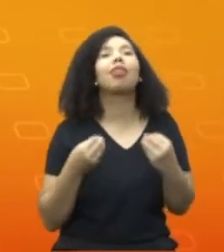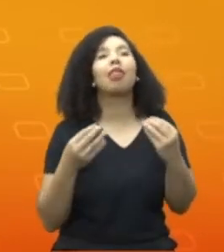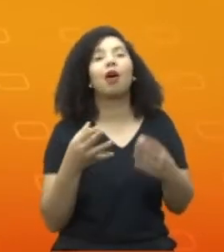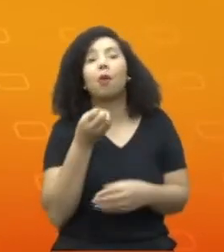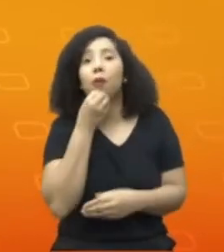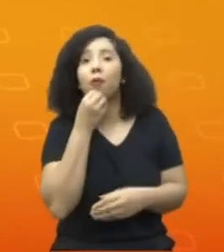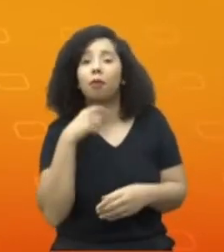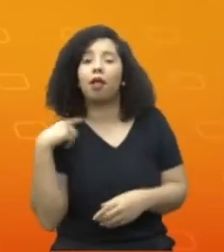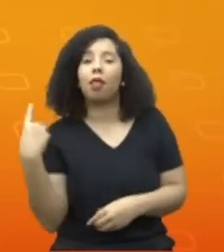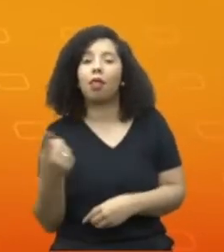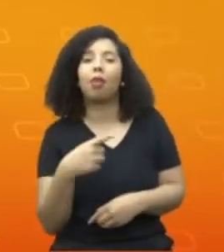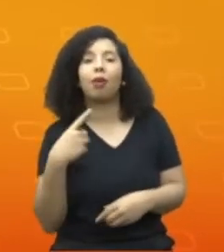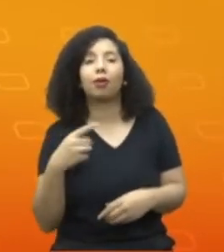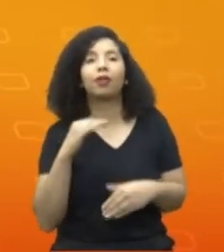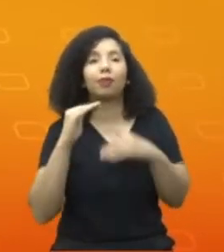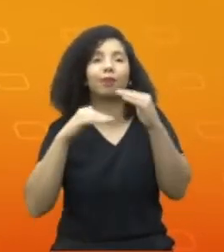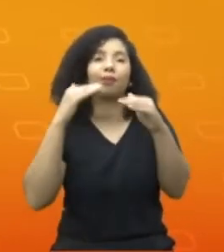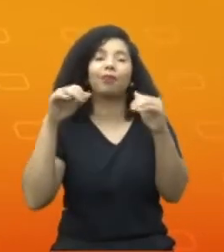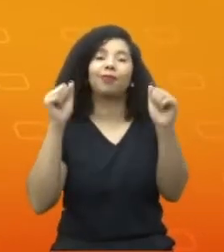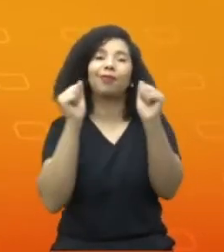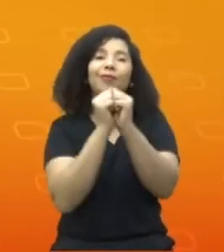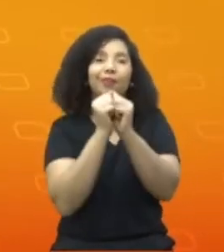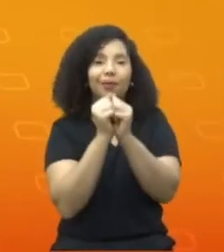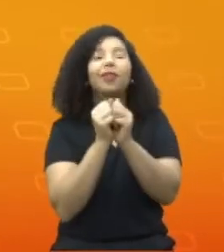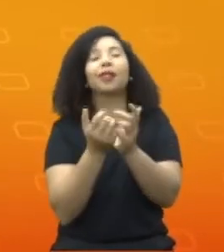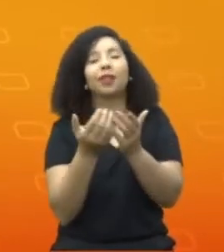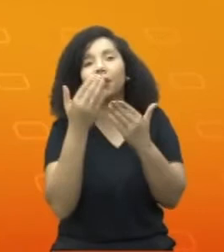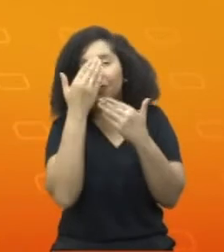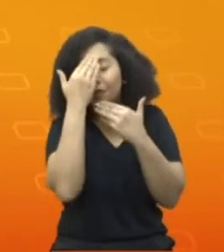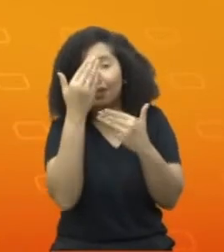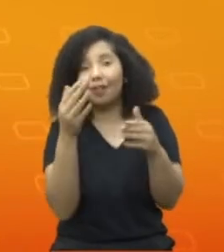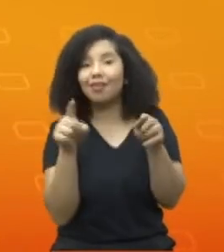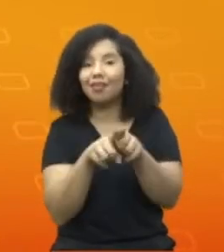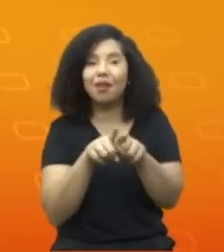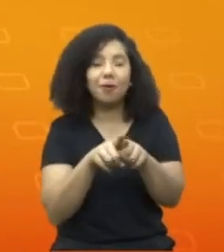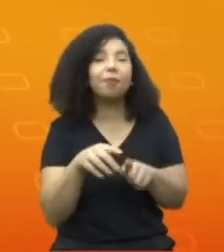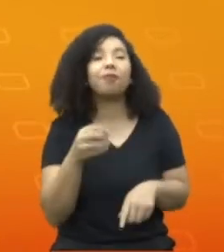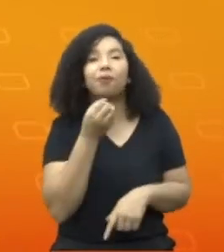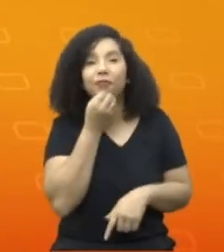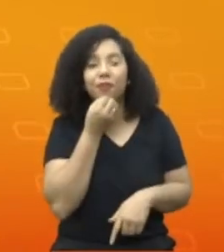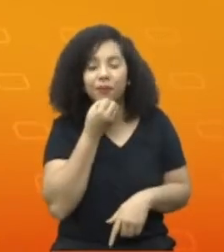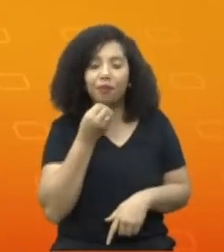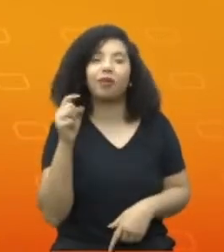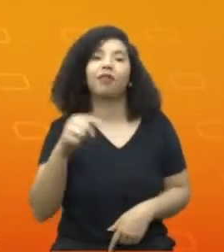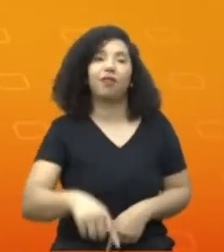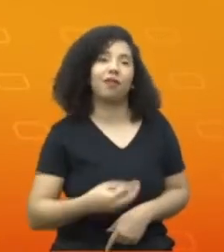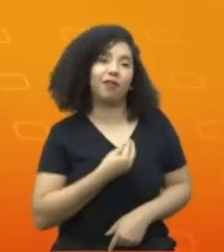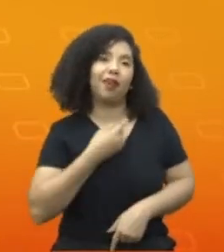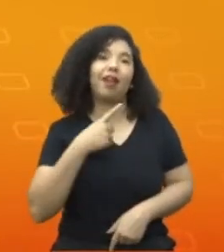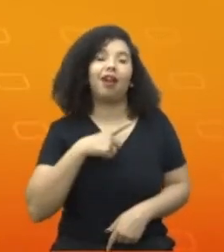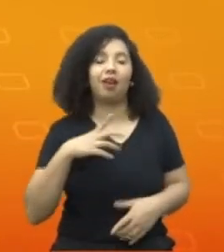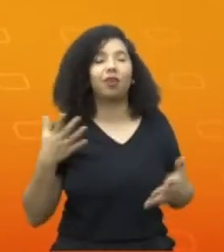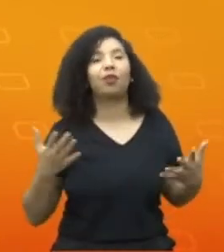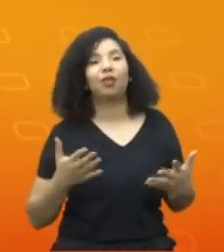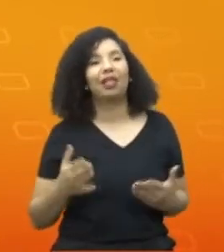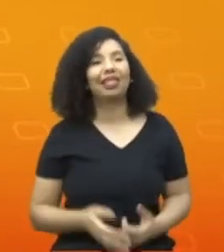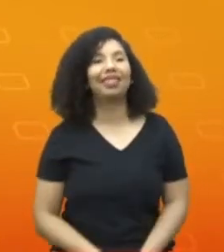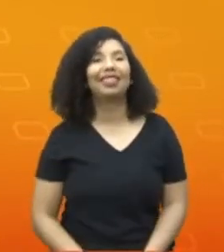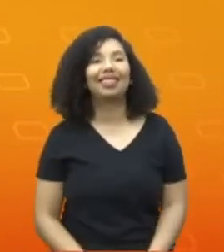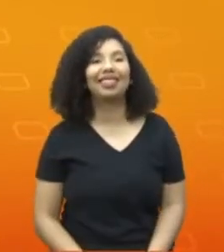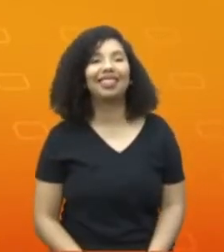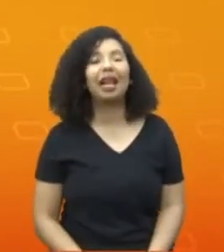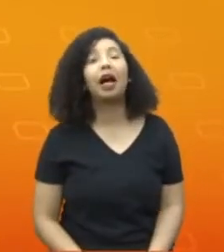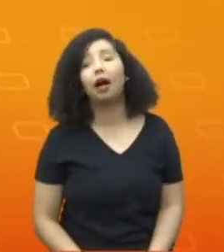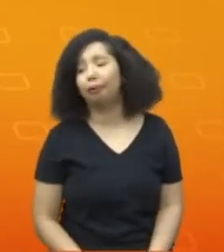nós crescermos juntos. No mais, muito obrigado pela oportunidade imensa de estar aqui com vocês todos. Nós que